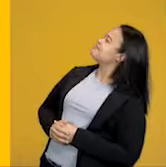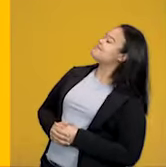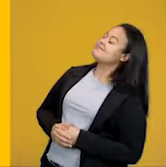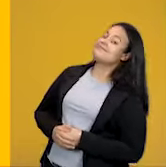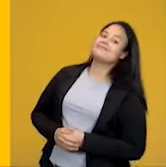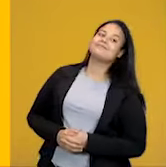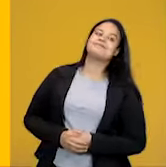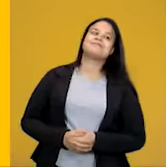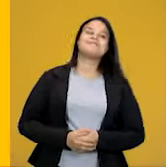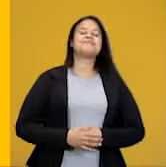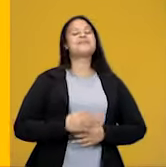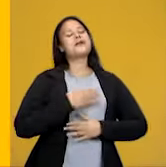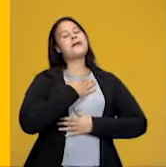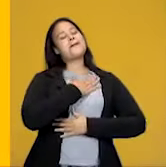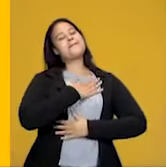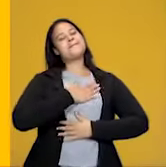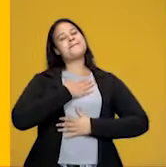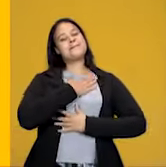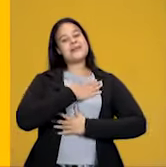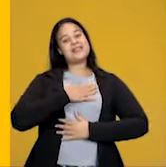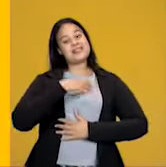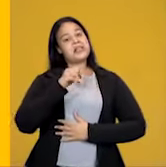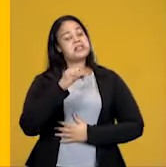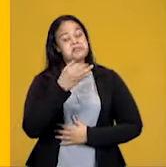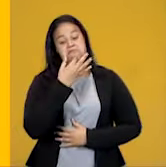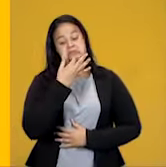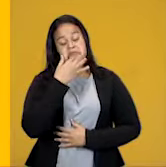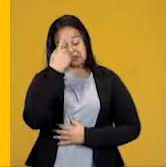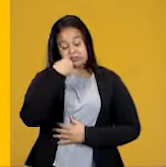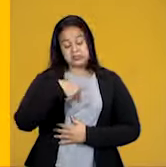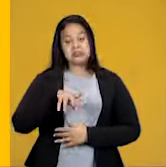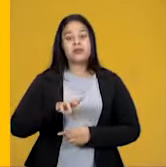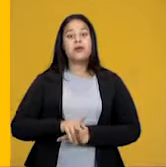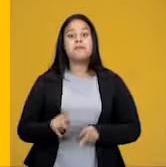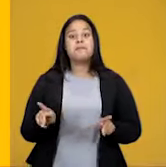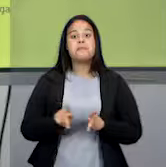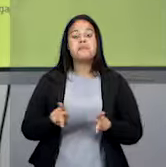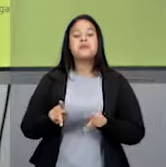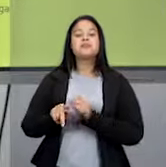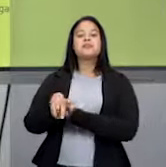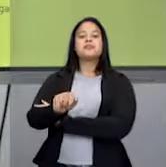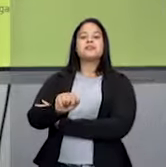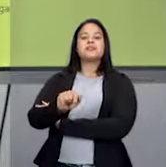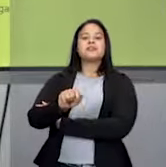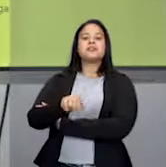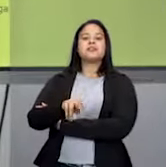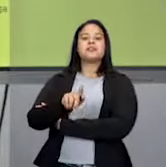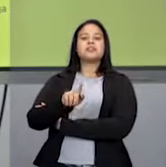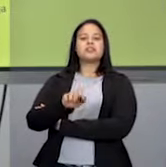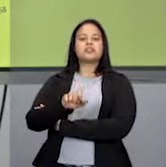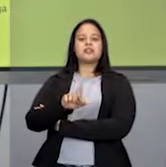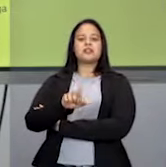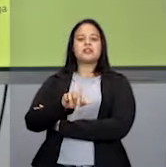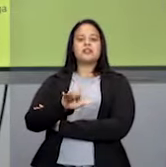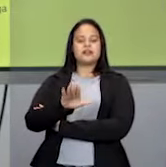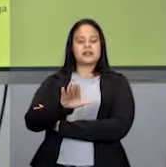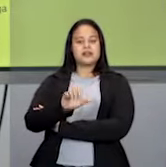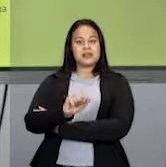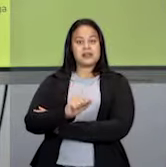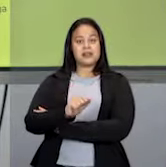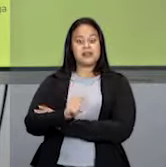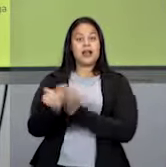Prazer para quem ainda não me conhece, eu sou a professora Angélica e nós vamos trabalhar